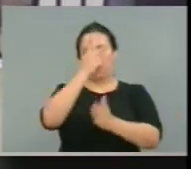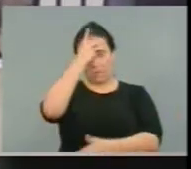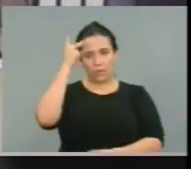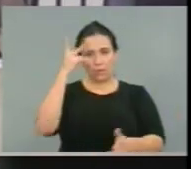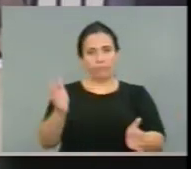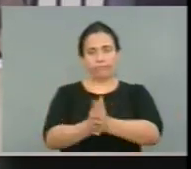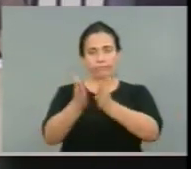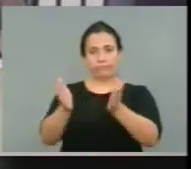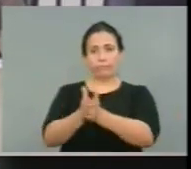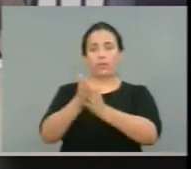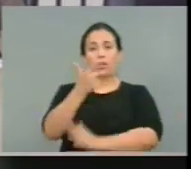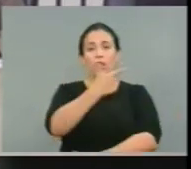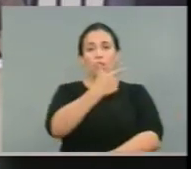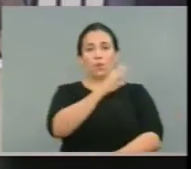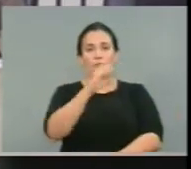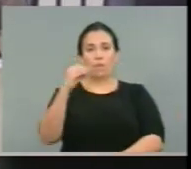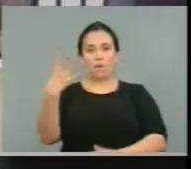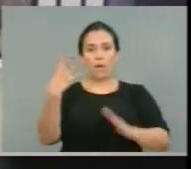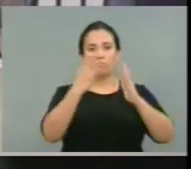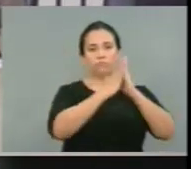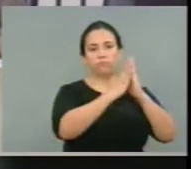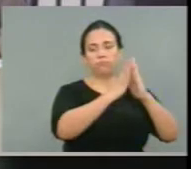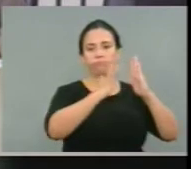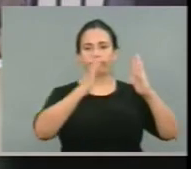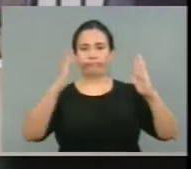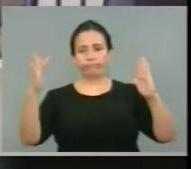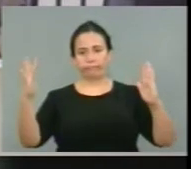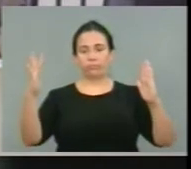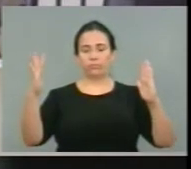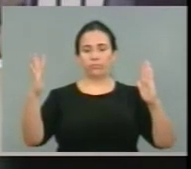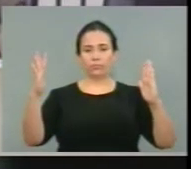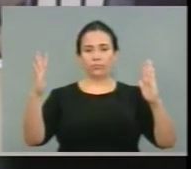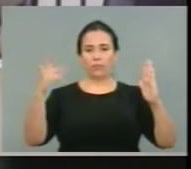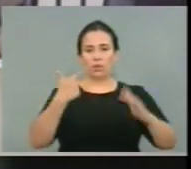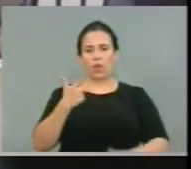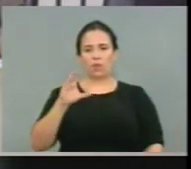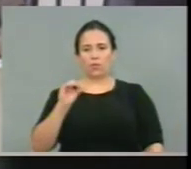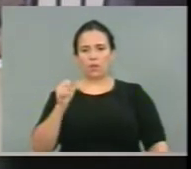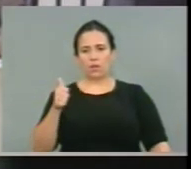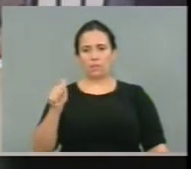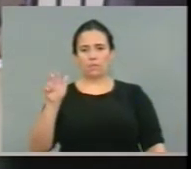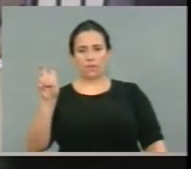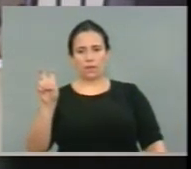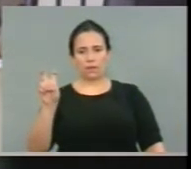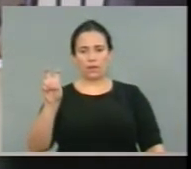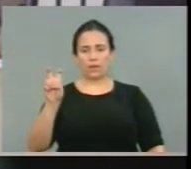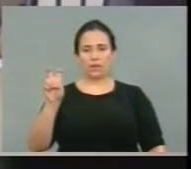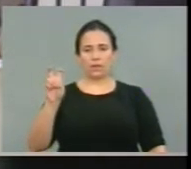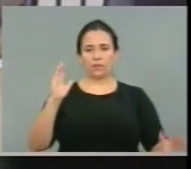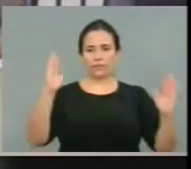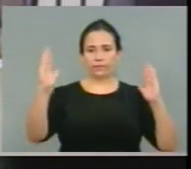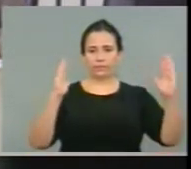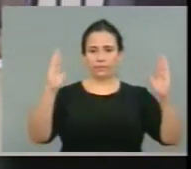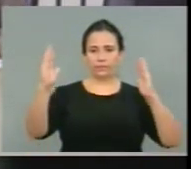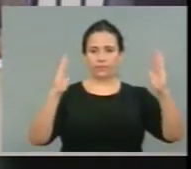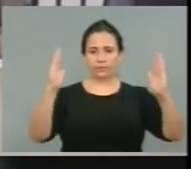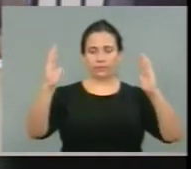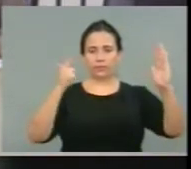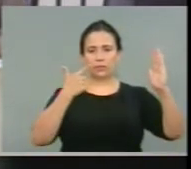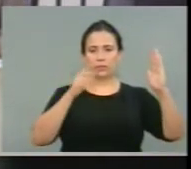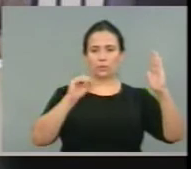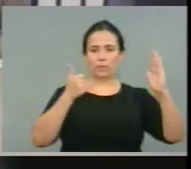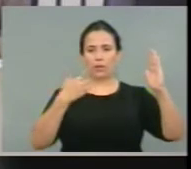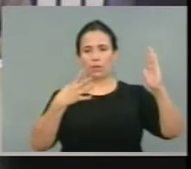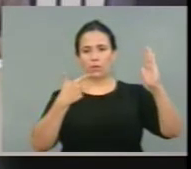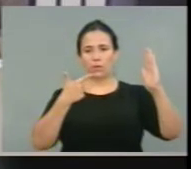a partir de 2004 até 2015. Final de 2014, não sei, 2015,